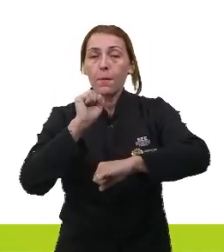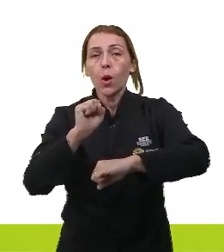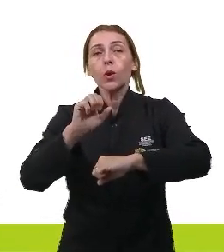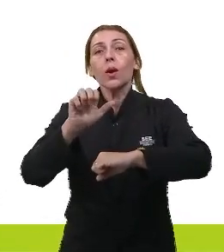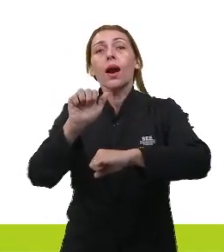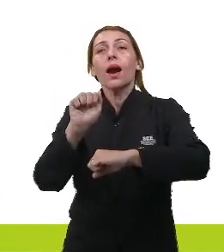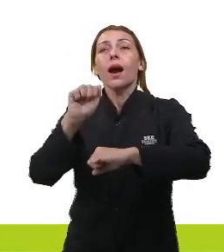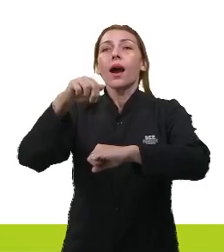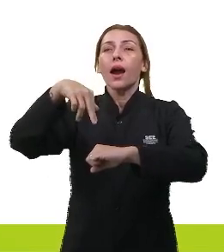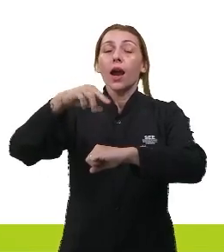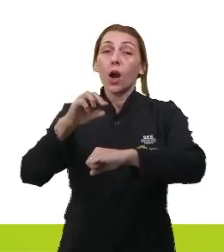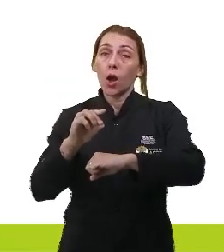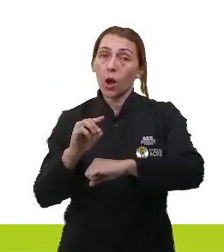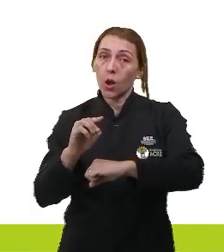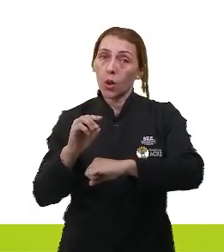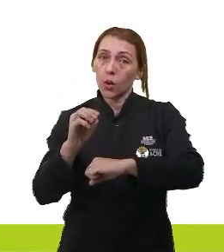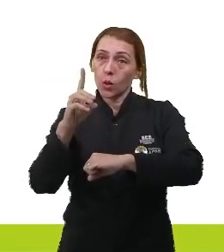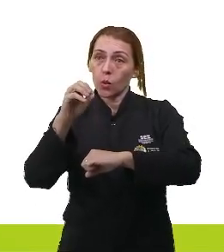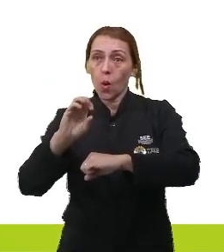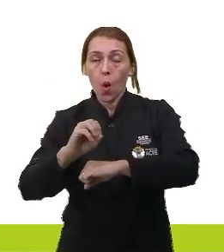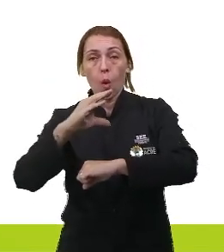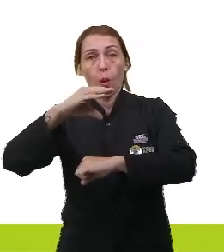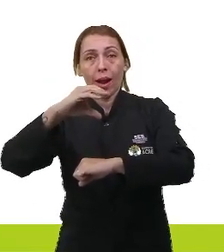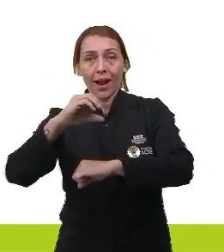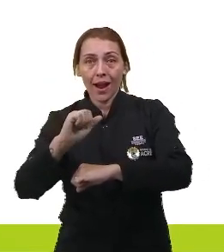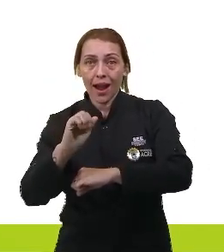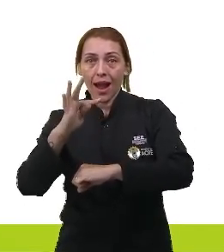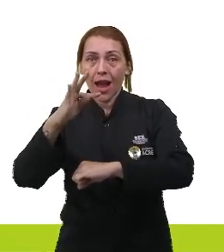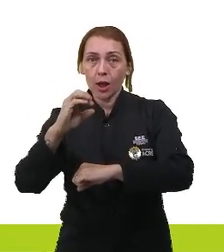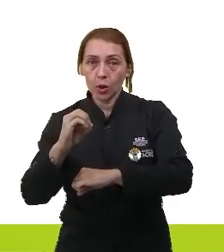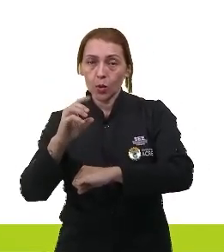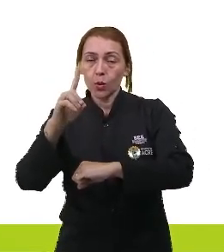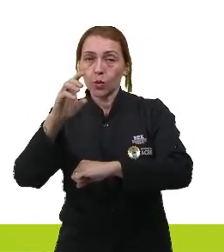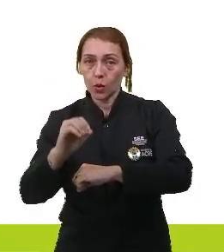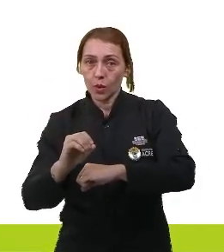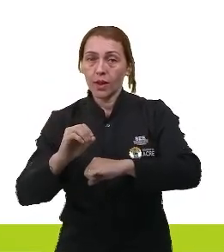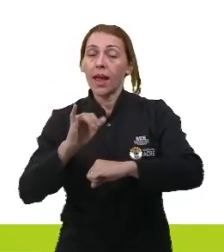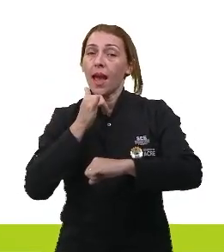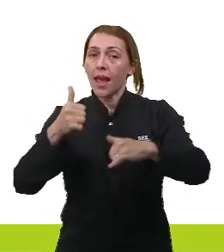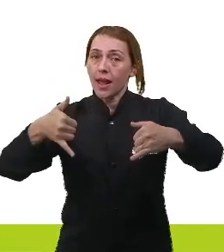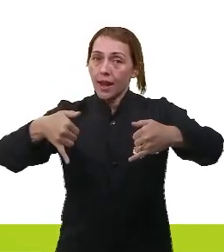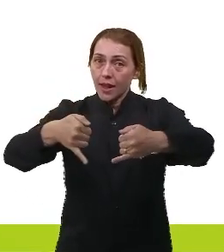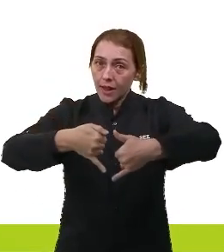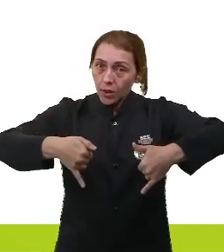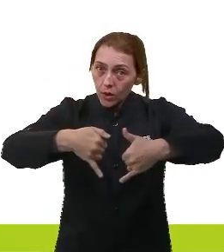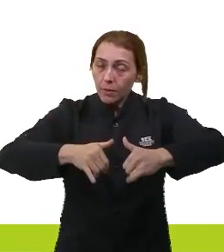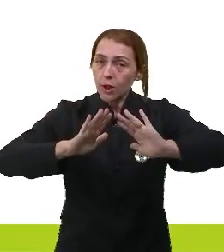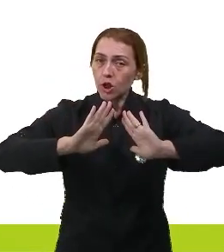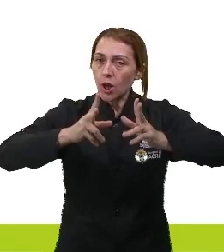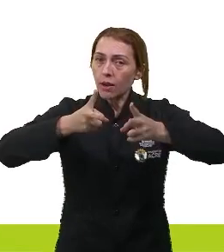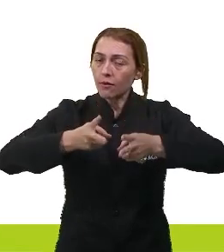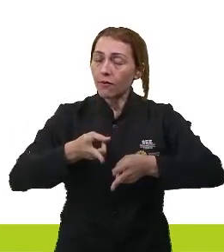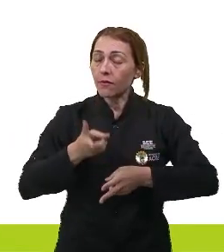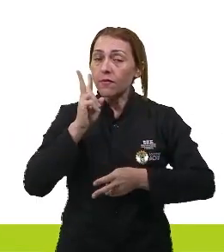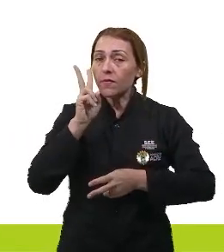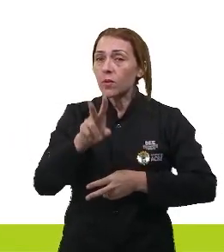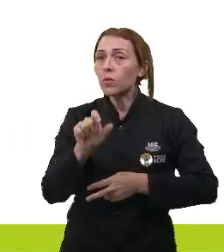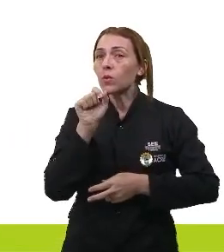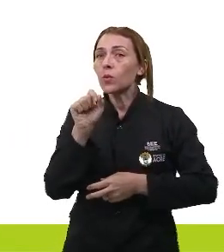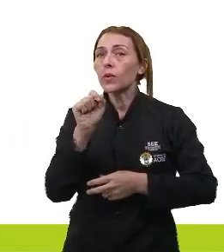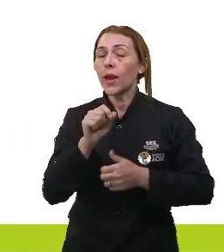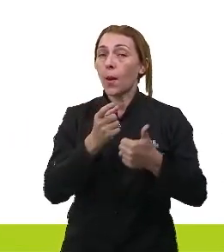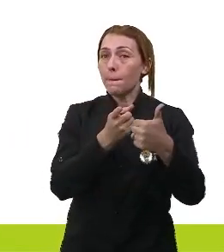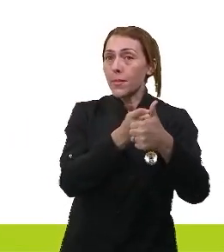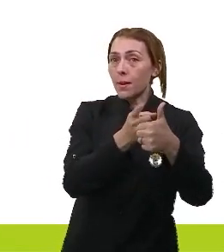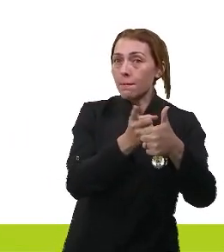um ânodo e ele pode ser um cátodo. Lá em eletroquímica, nós já vimos o seguinte, o ânodo, ele é